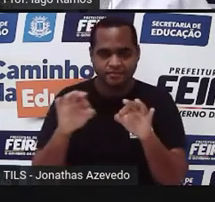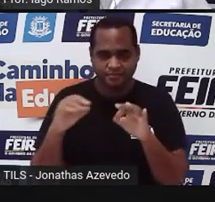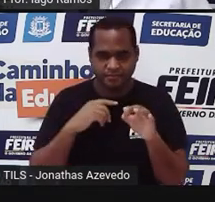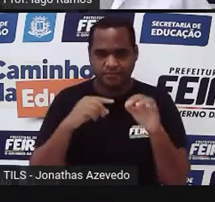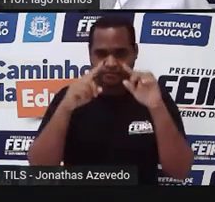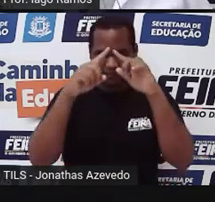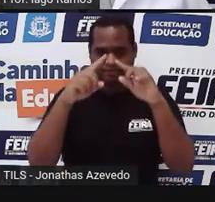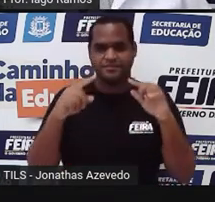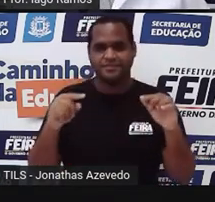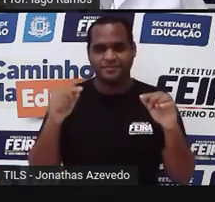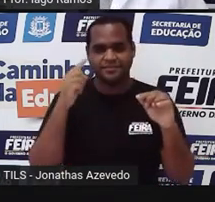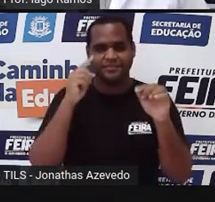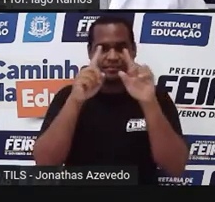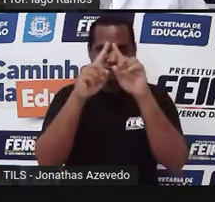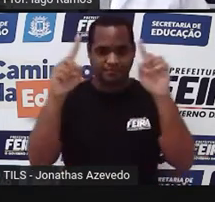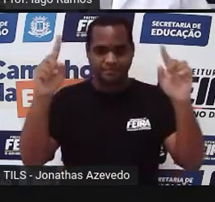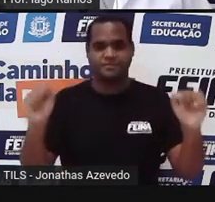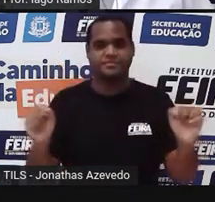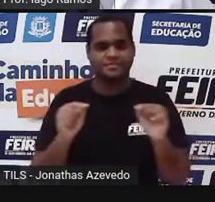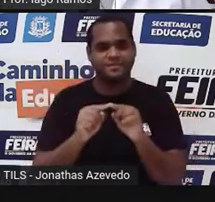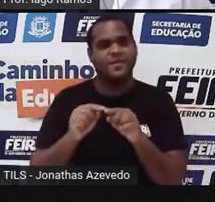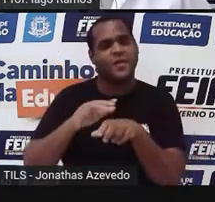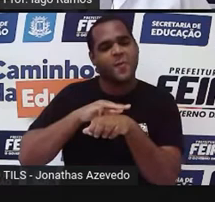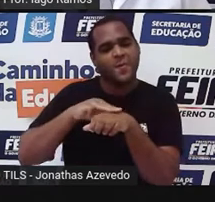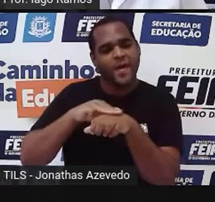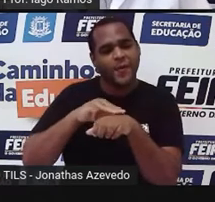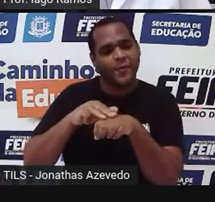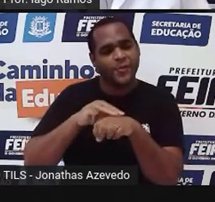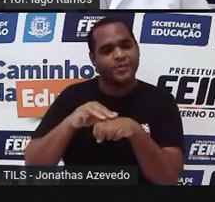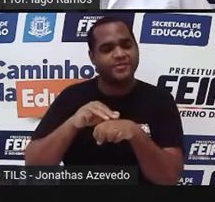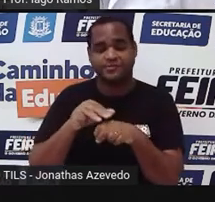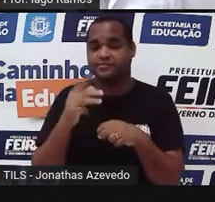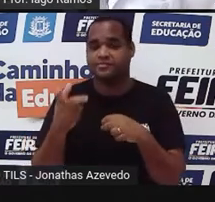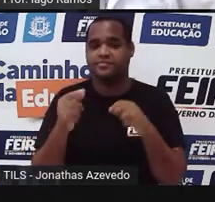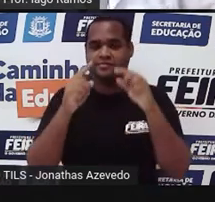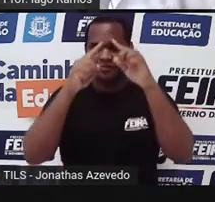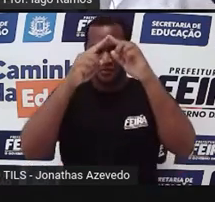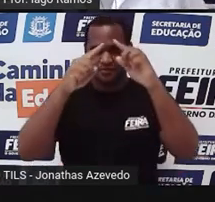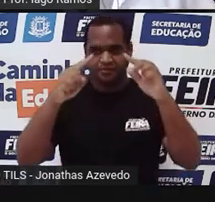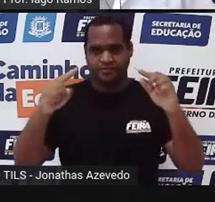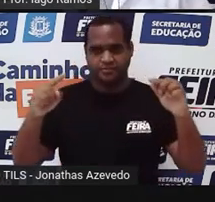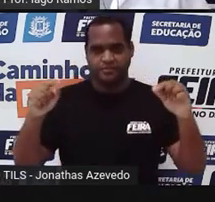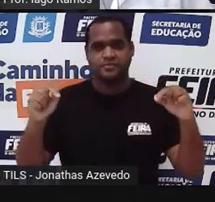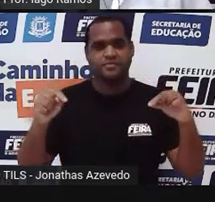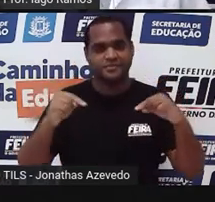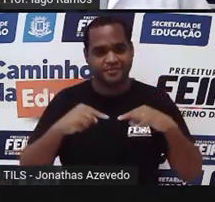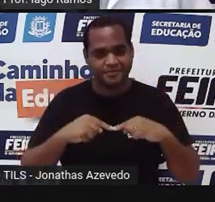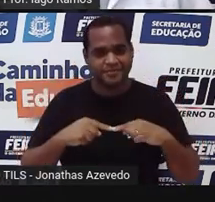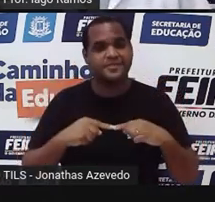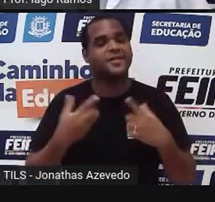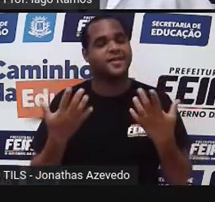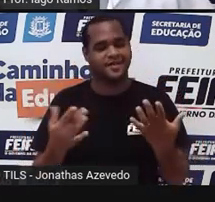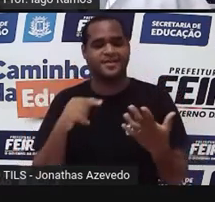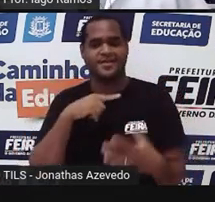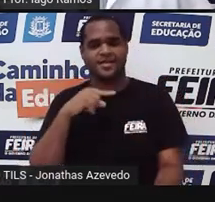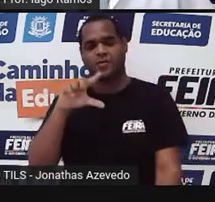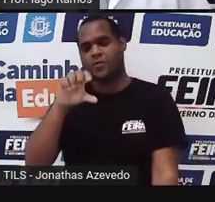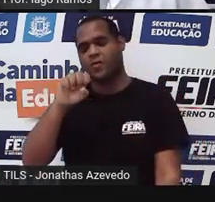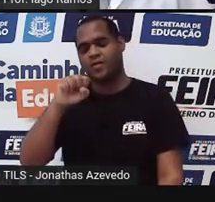meio amarronzado, né? Um marronzinho ali mais claro. E dentro dele eu joguei ali um losango